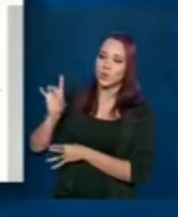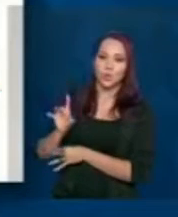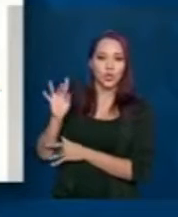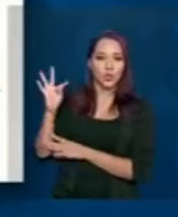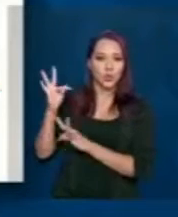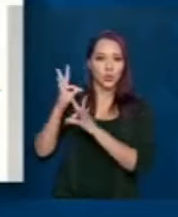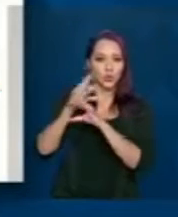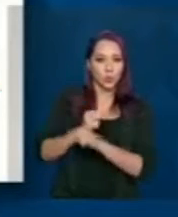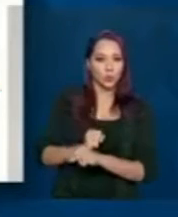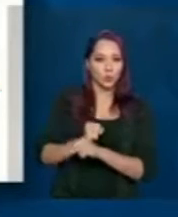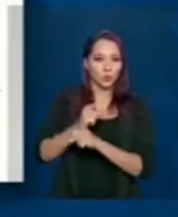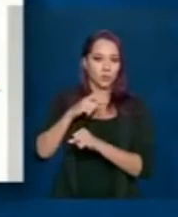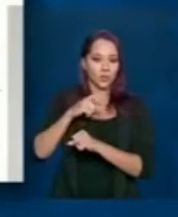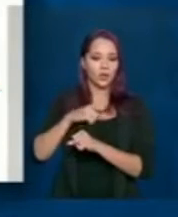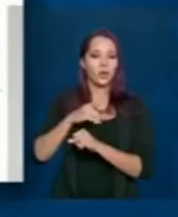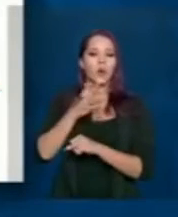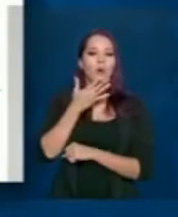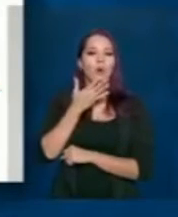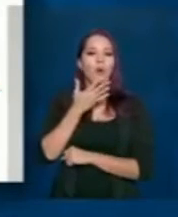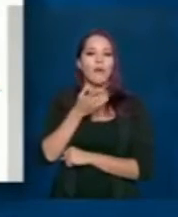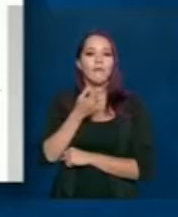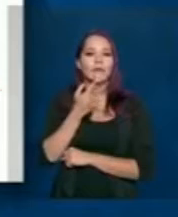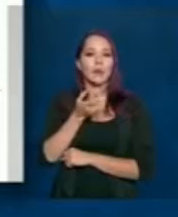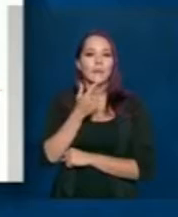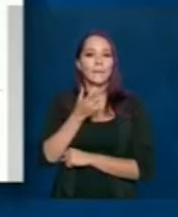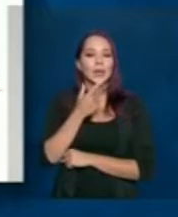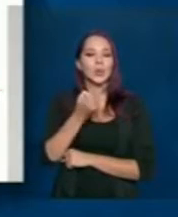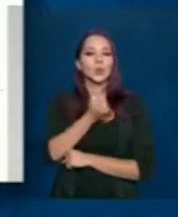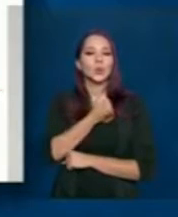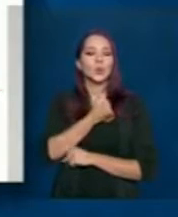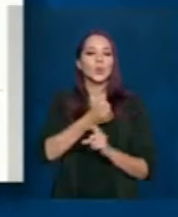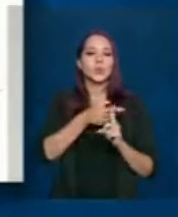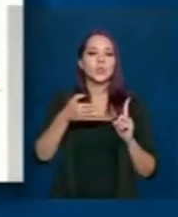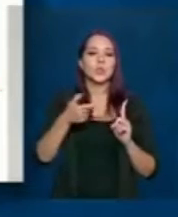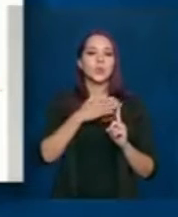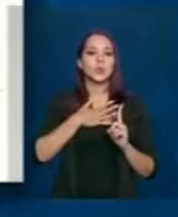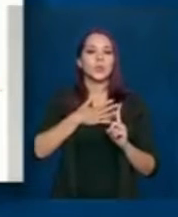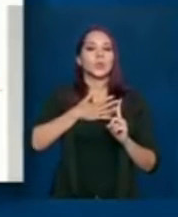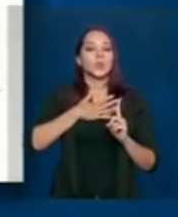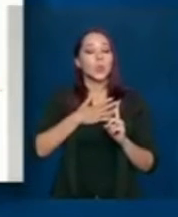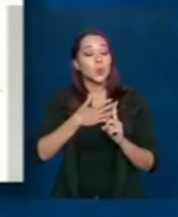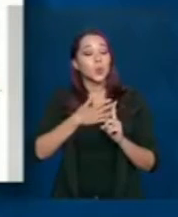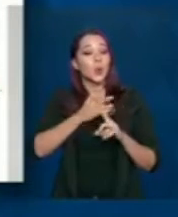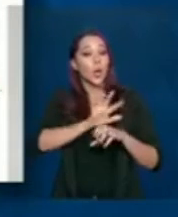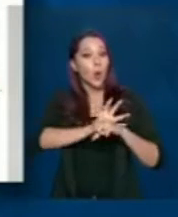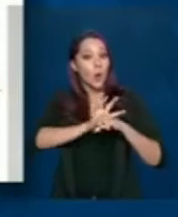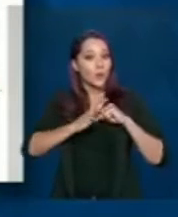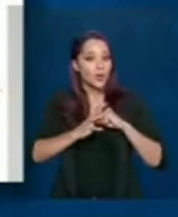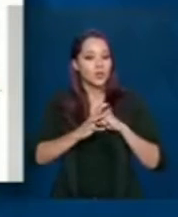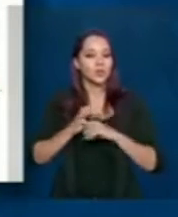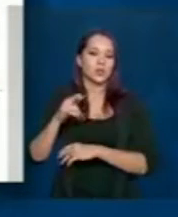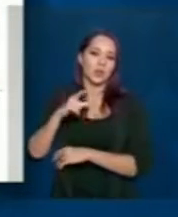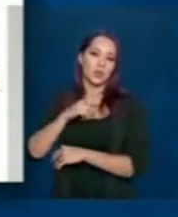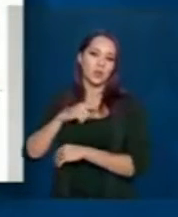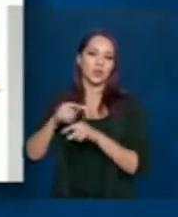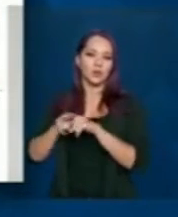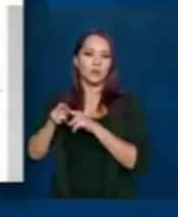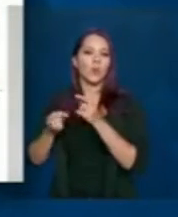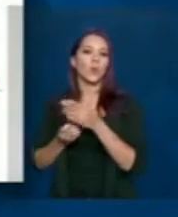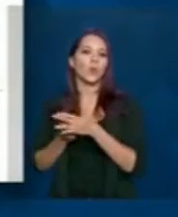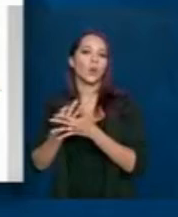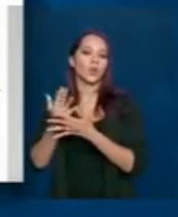desse total, a gente tem ali em vermelho o número de casos de SRAG por Covid e você ainda tem ainda uma quantidade